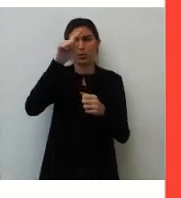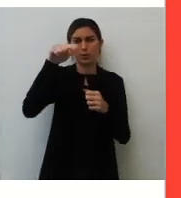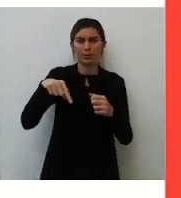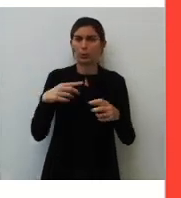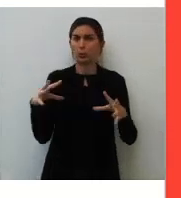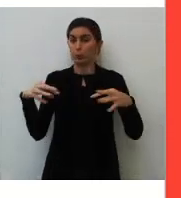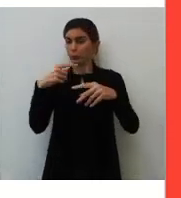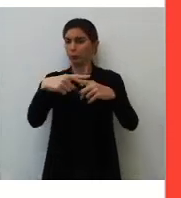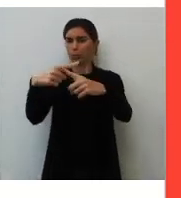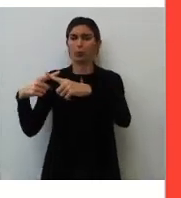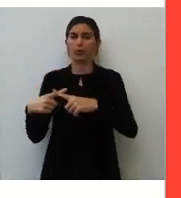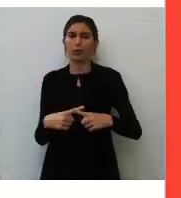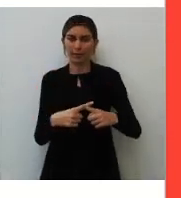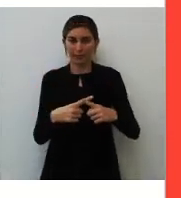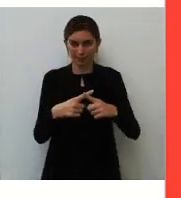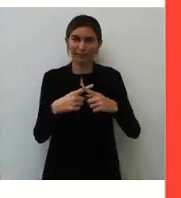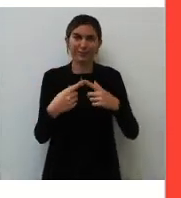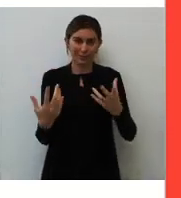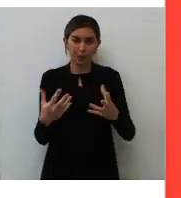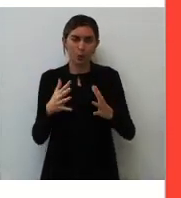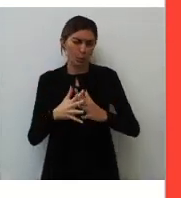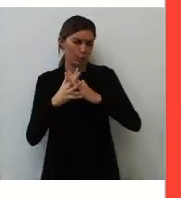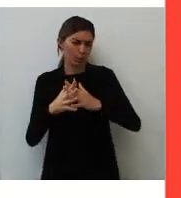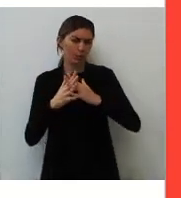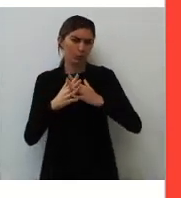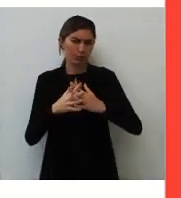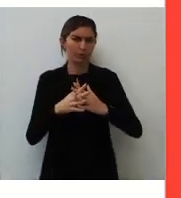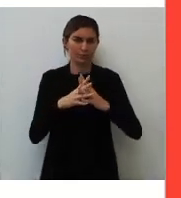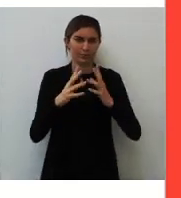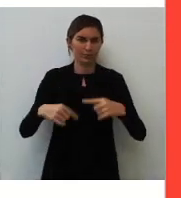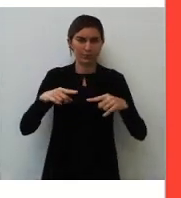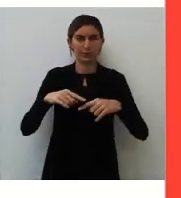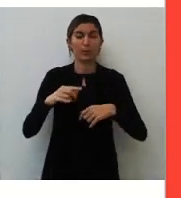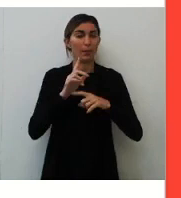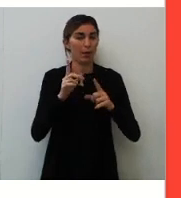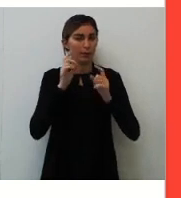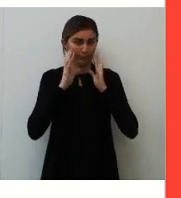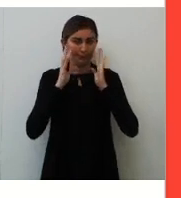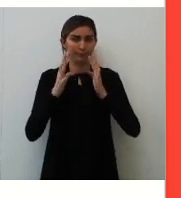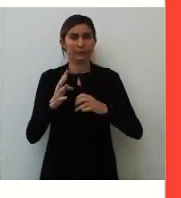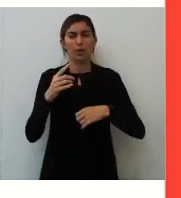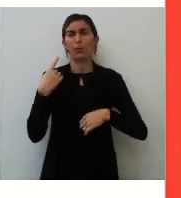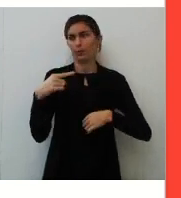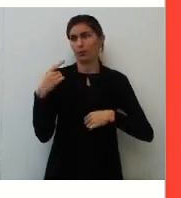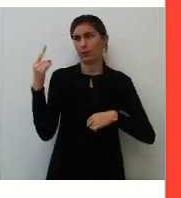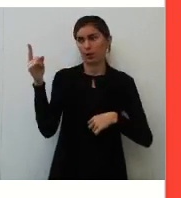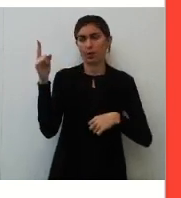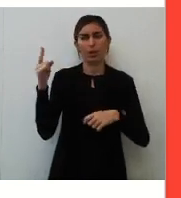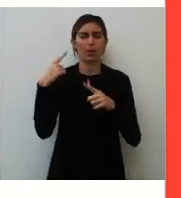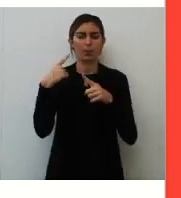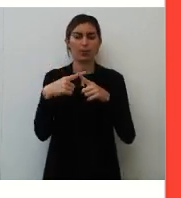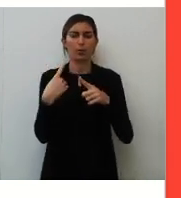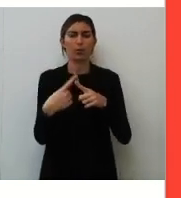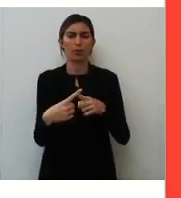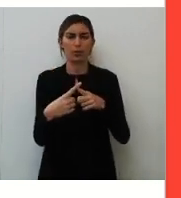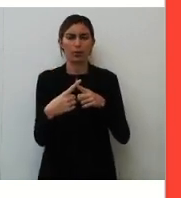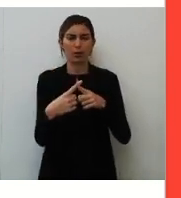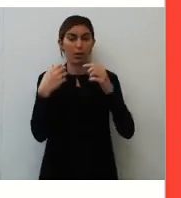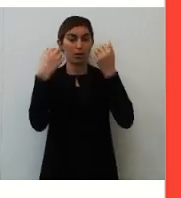porquê, né? Muito porquê. Confunde um pouco a gente isso. Tá? Mas se liga. Esse porquê aqui é um porquê